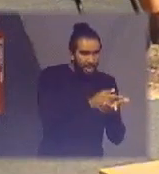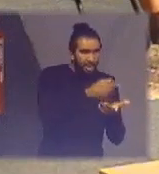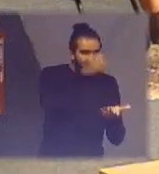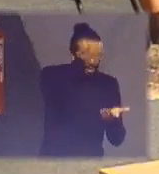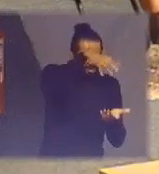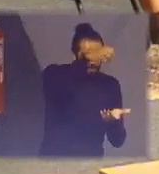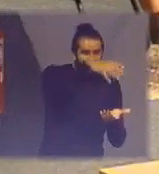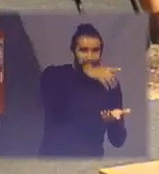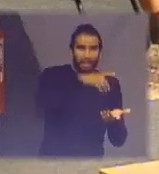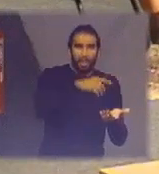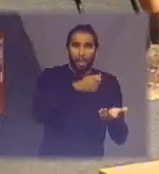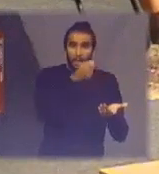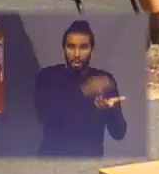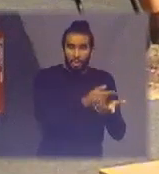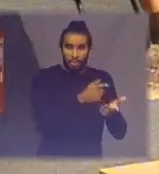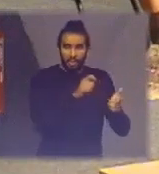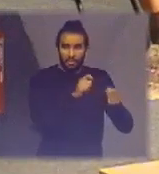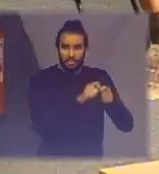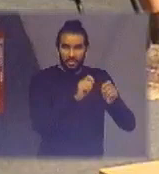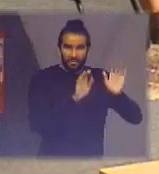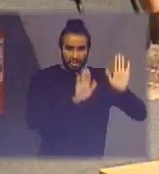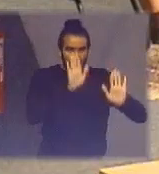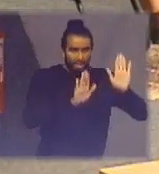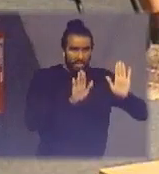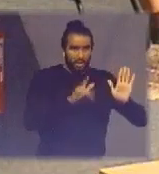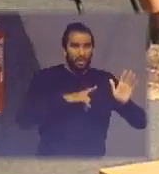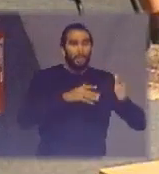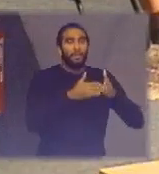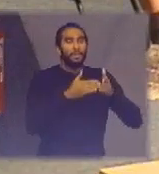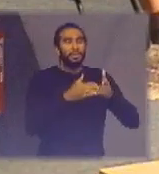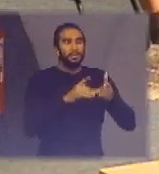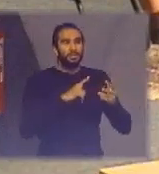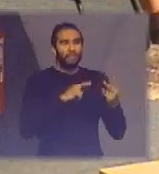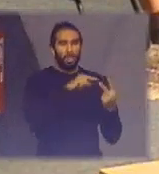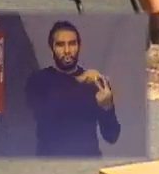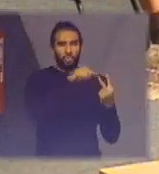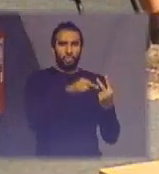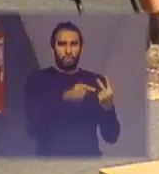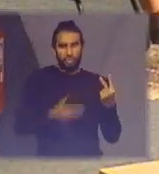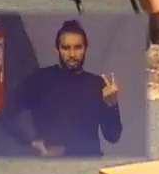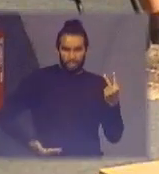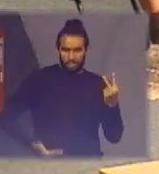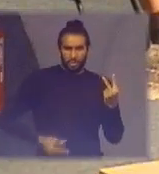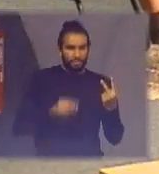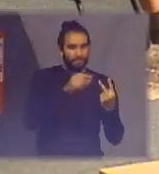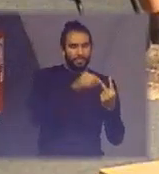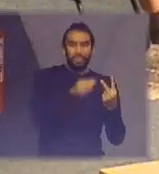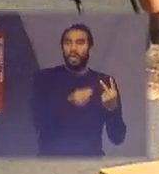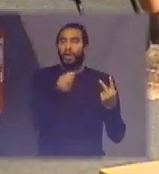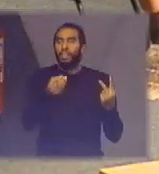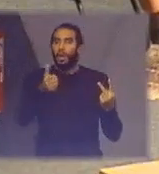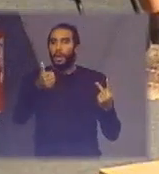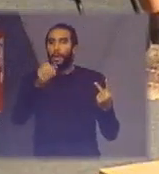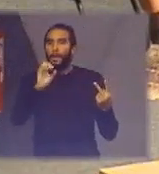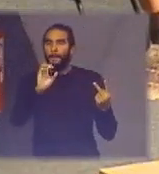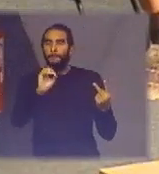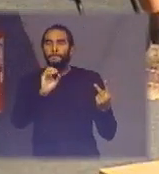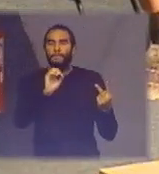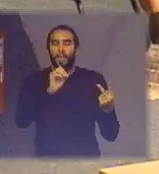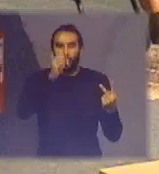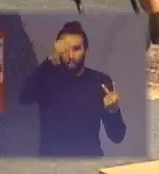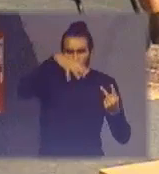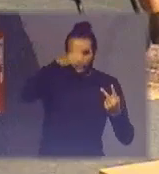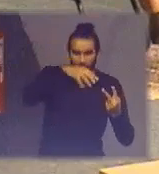compra isso pode estar na licitação você exigir que sejam dois serviços a entrega de mil lâmpadas e a retirada de mil lâmpadas